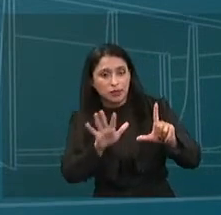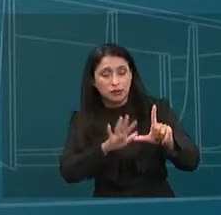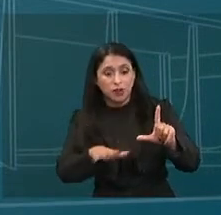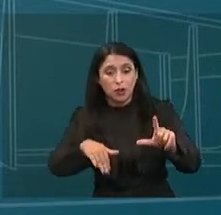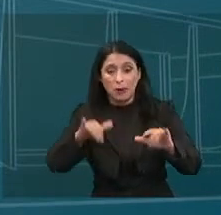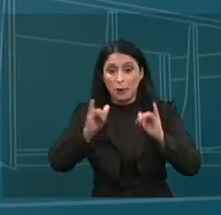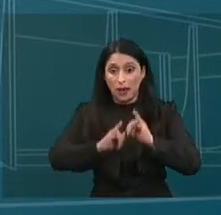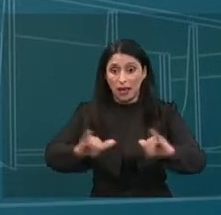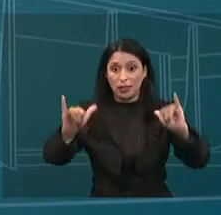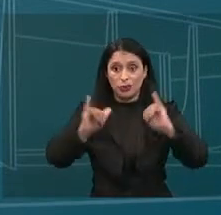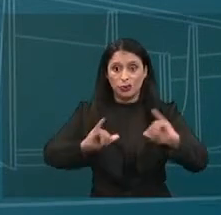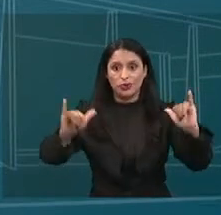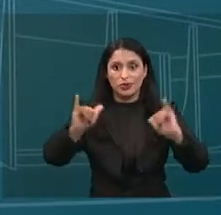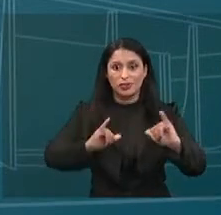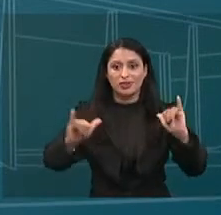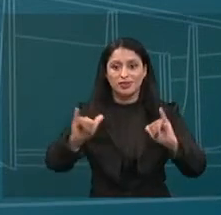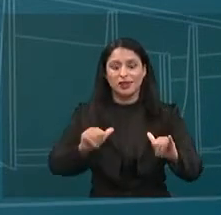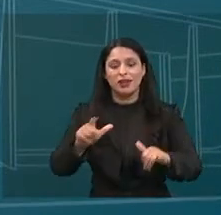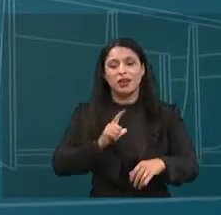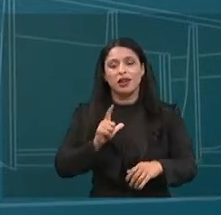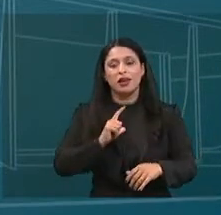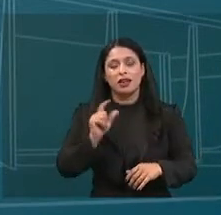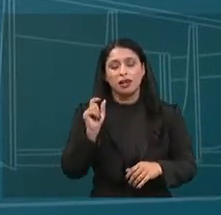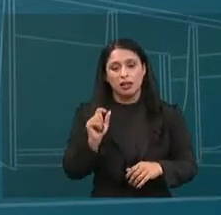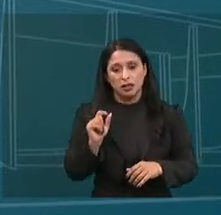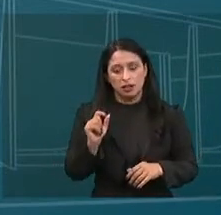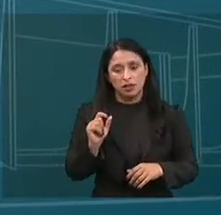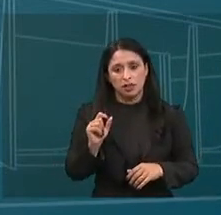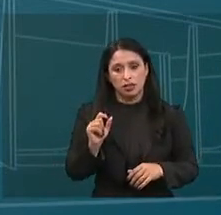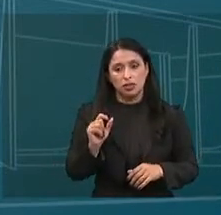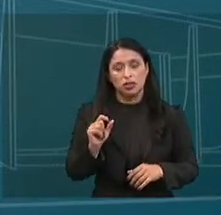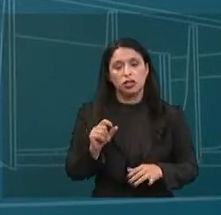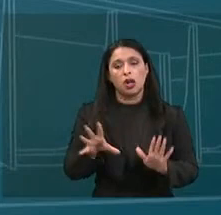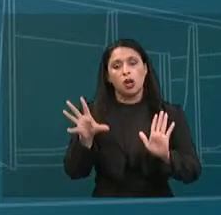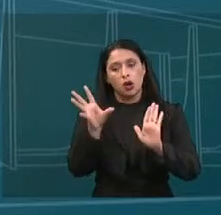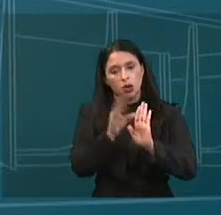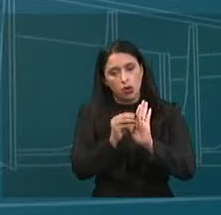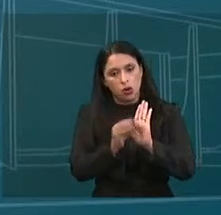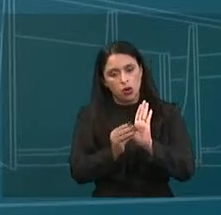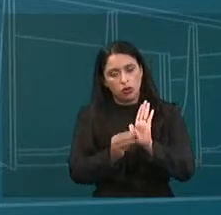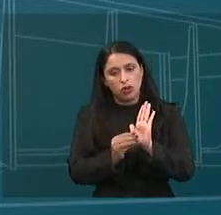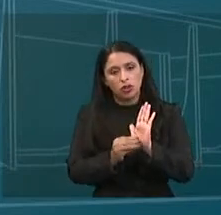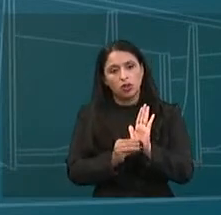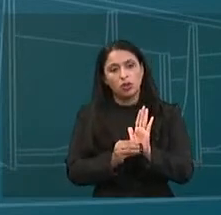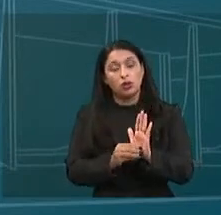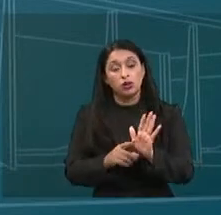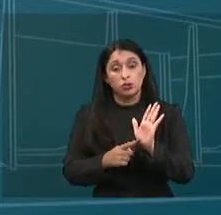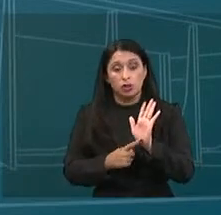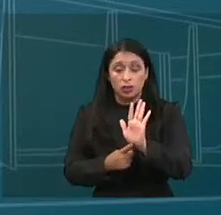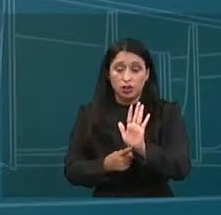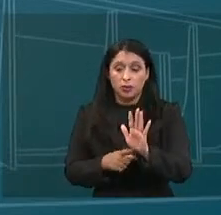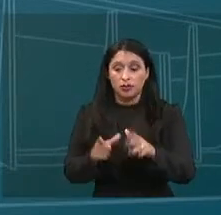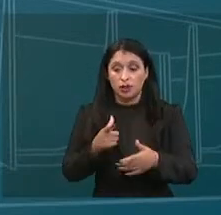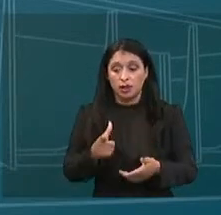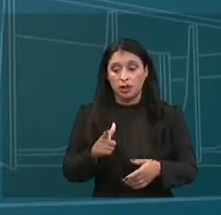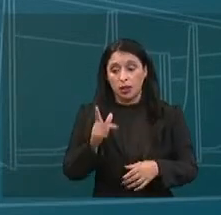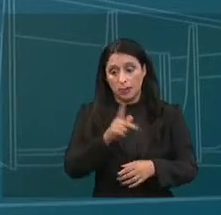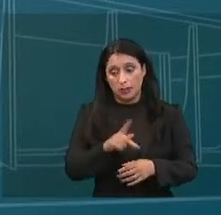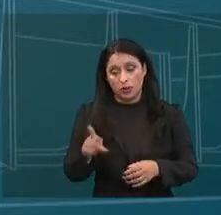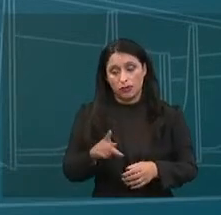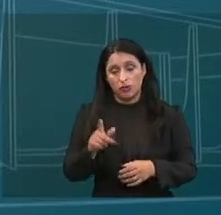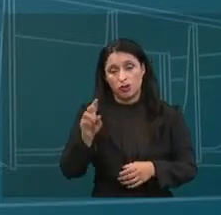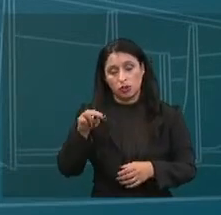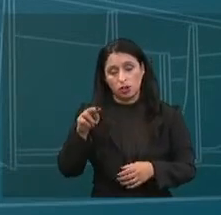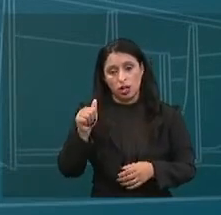mais anunciantes que têm esse público como alvo são atraídos e quanto mais anunciantes, mais conteúdo infantil será produzido. Ou seja, nas palavras da professora Ana